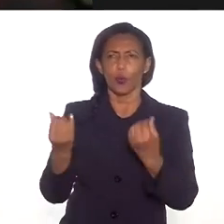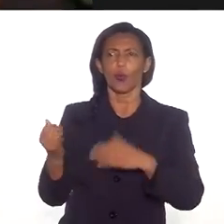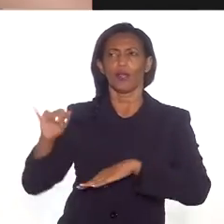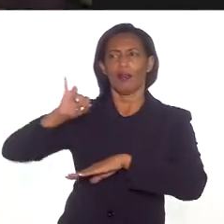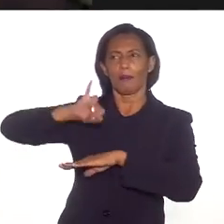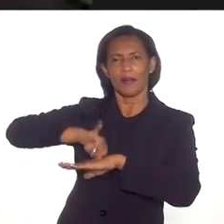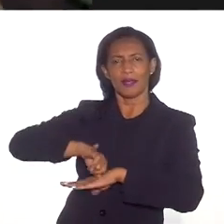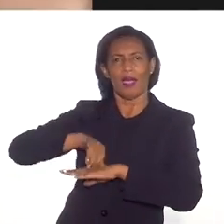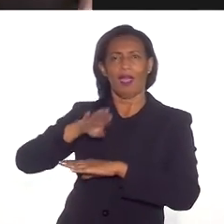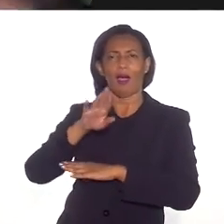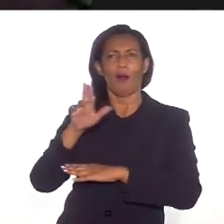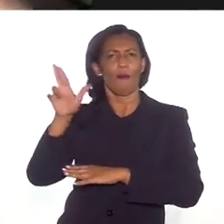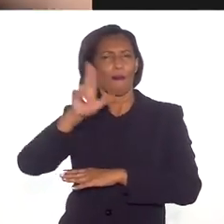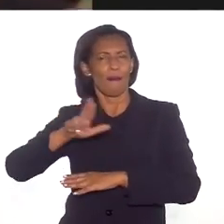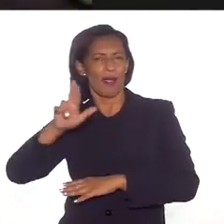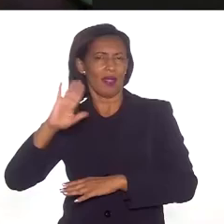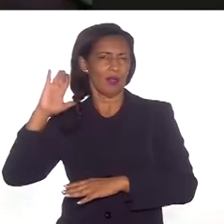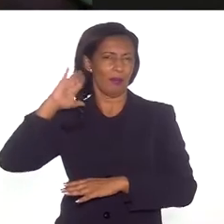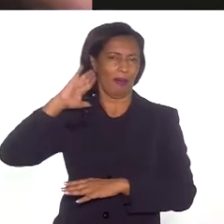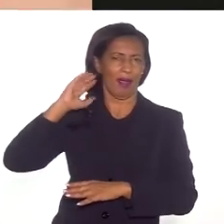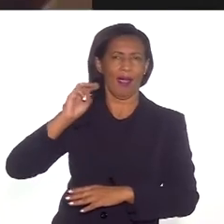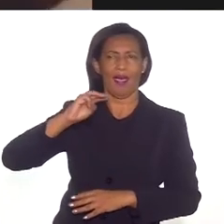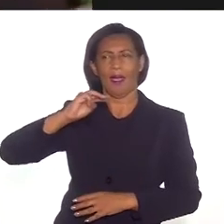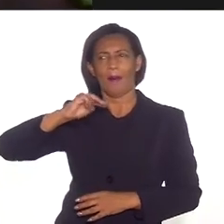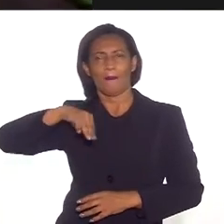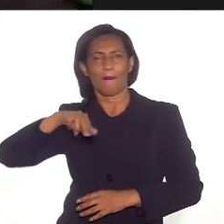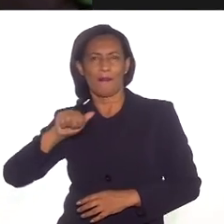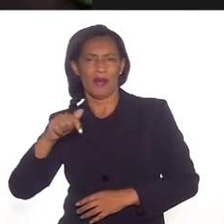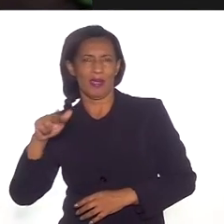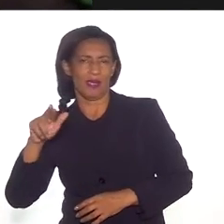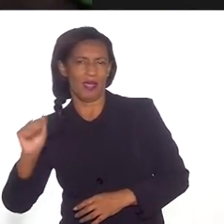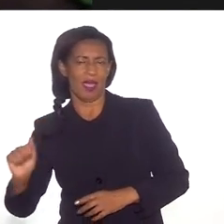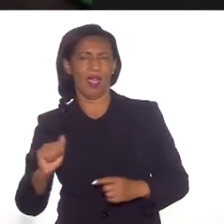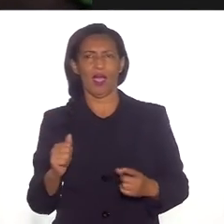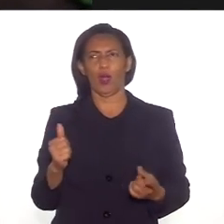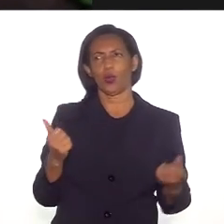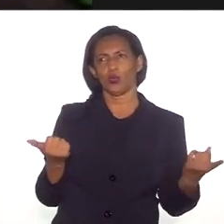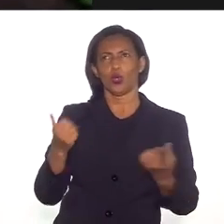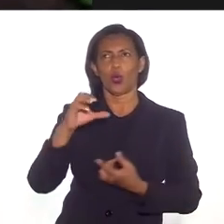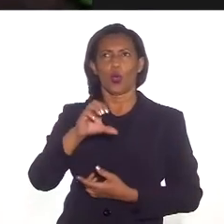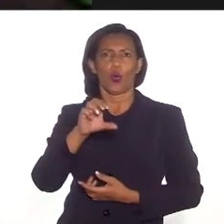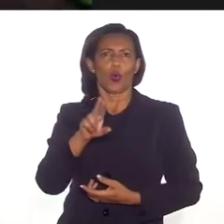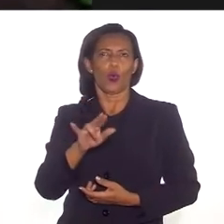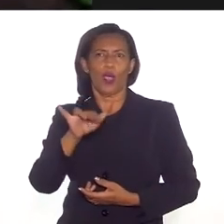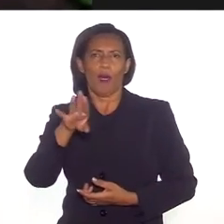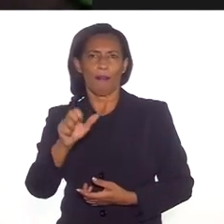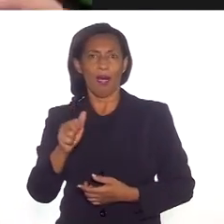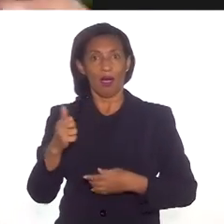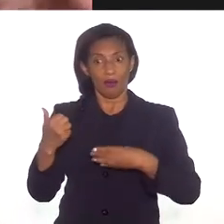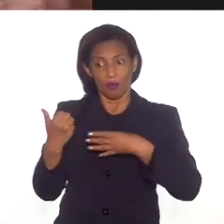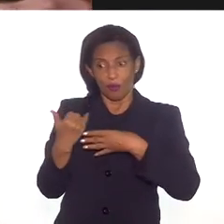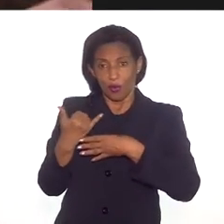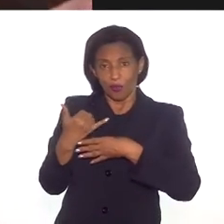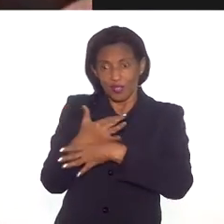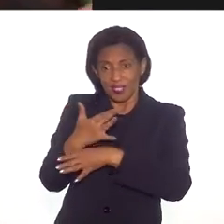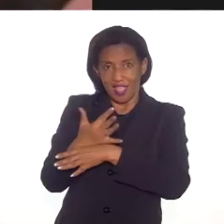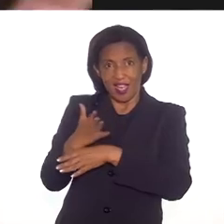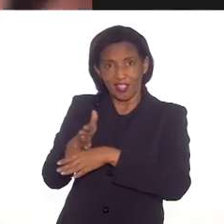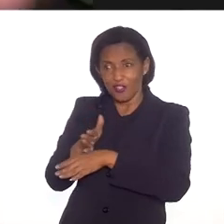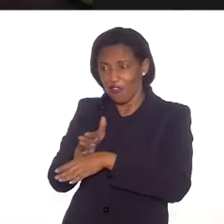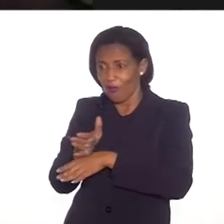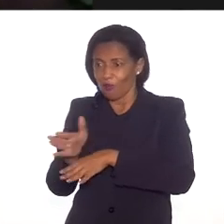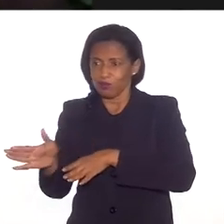capitais como Belém do Pará, Manaus, Campo Grande, Cuiabá, são cidades que foram invadindo